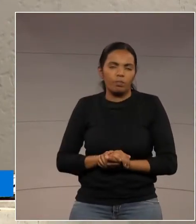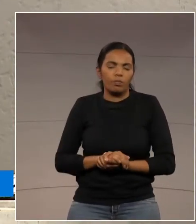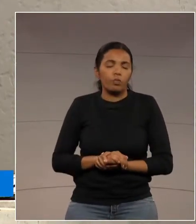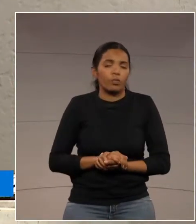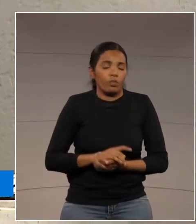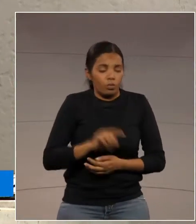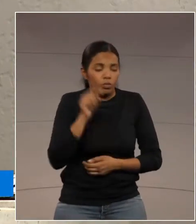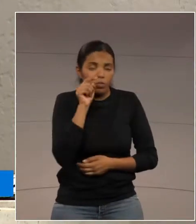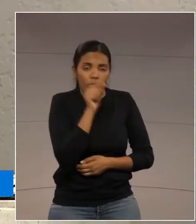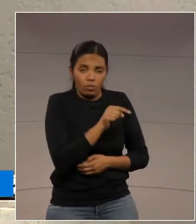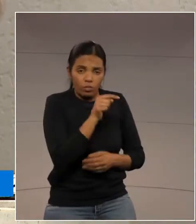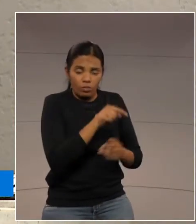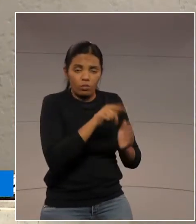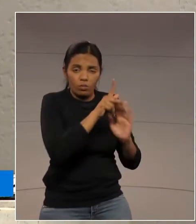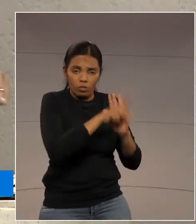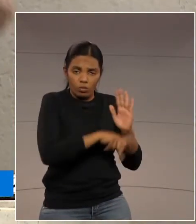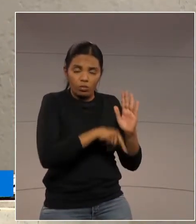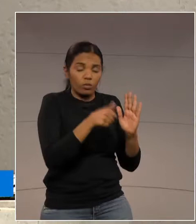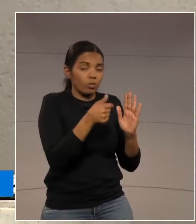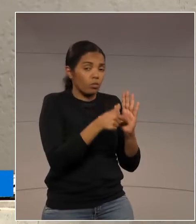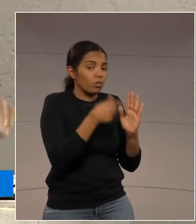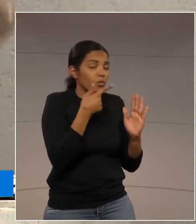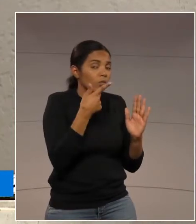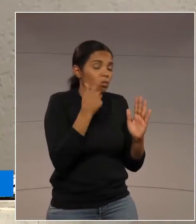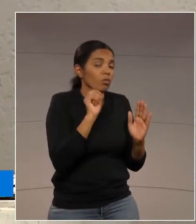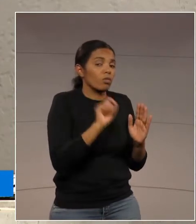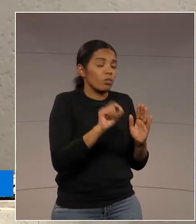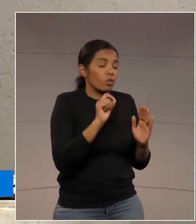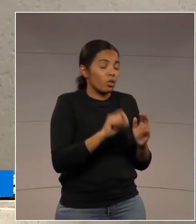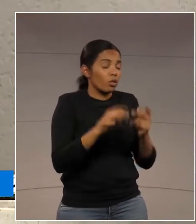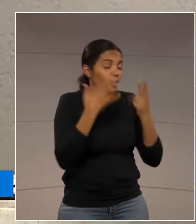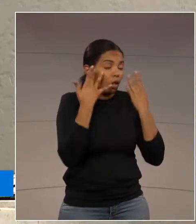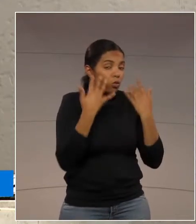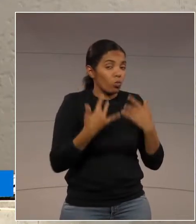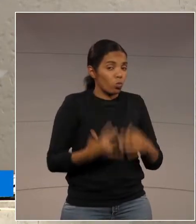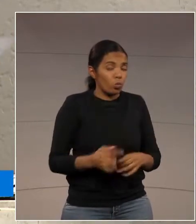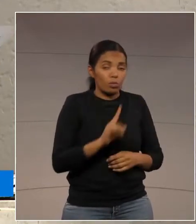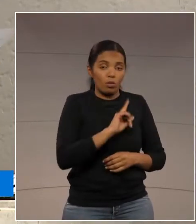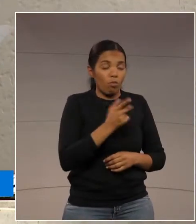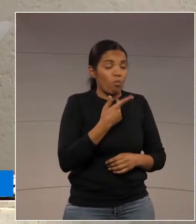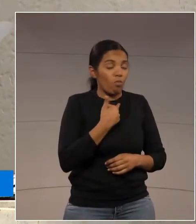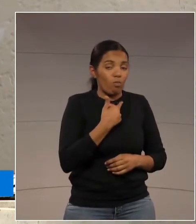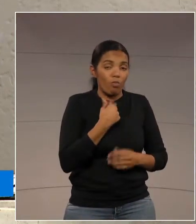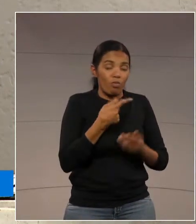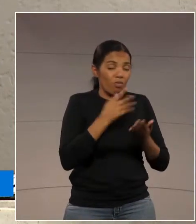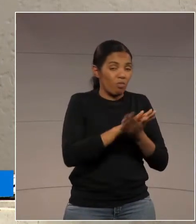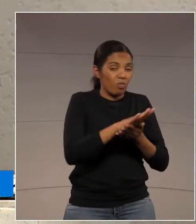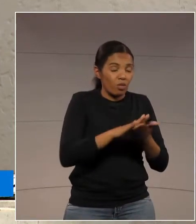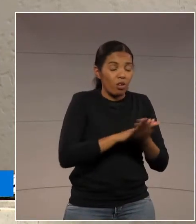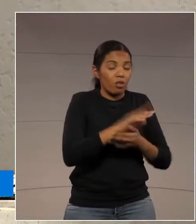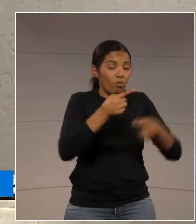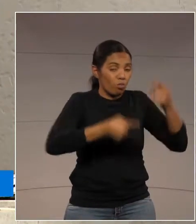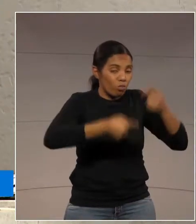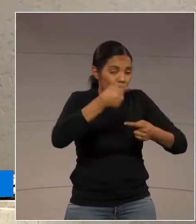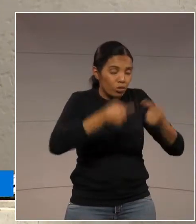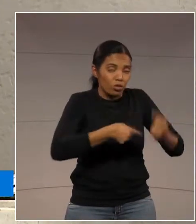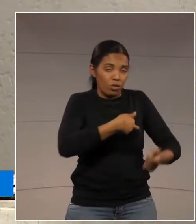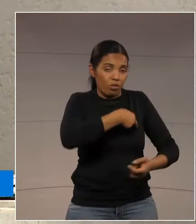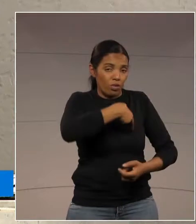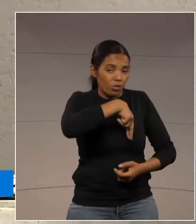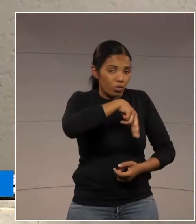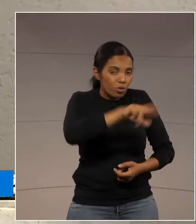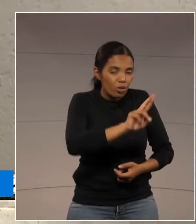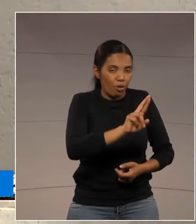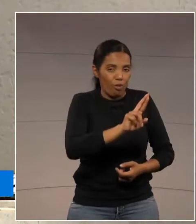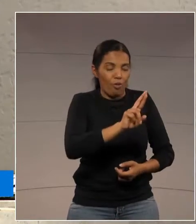neutralidade ideológica, política, religiosa. Ora, senhores, me desculpem, data vênia, o